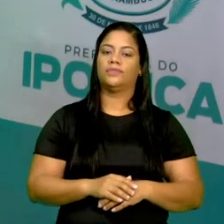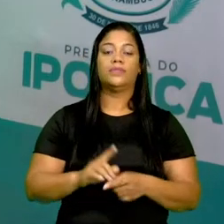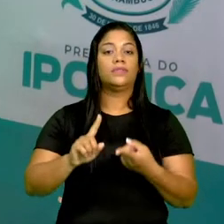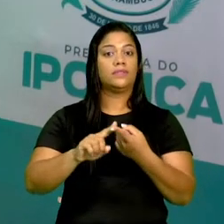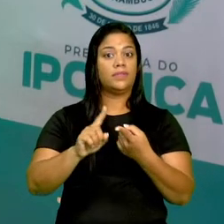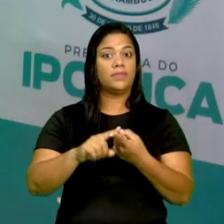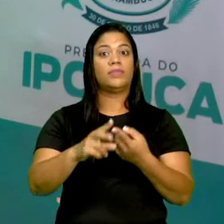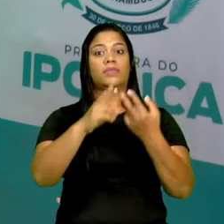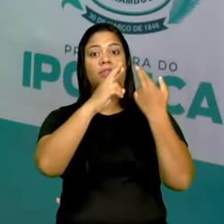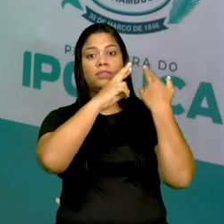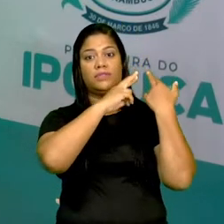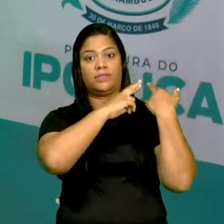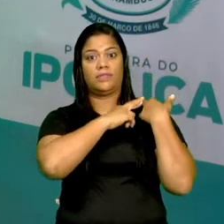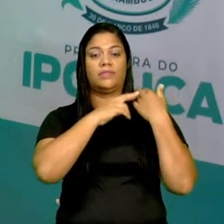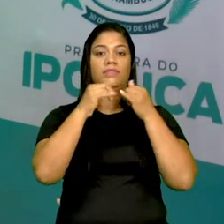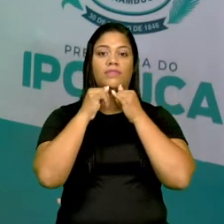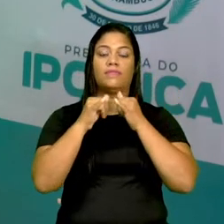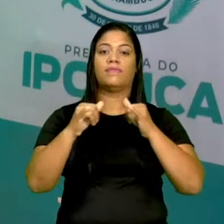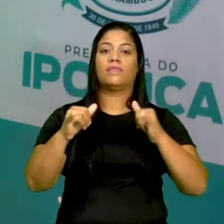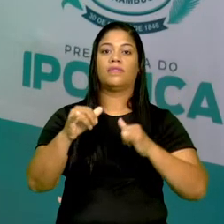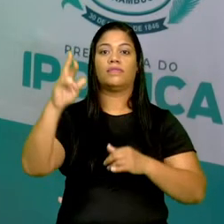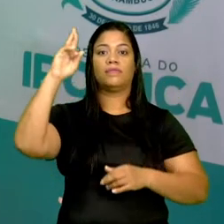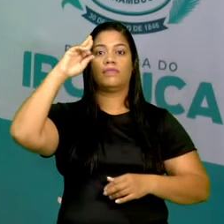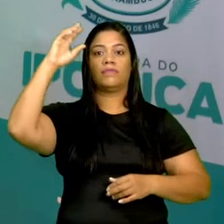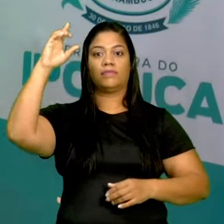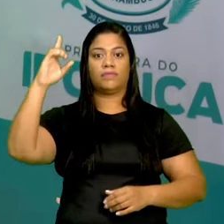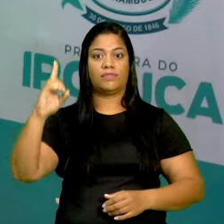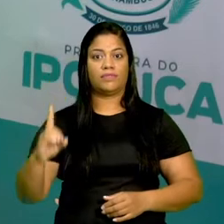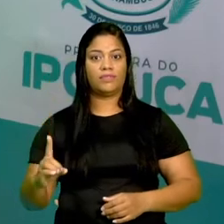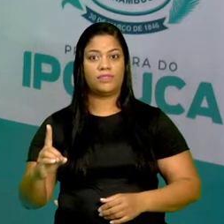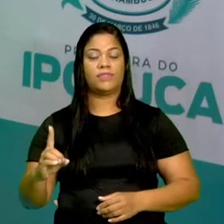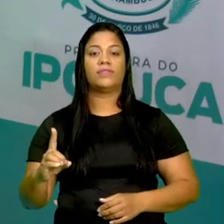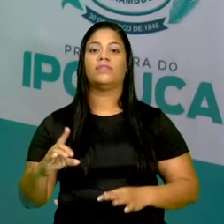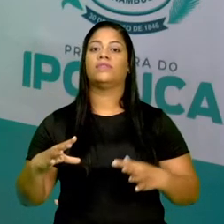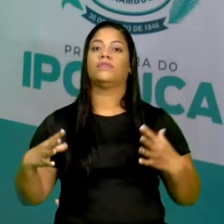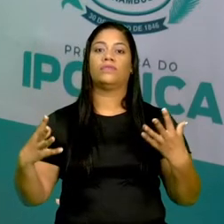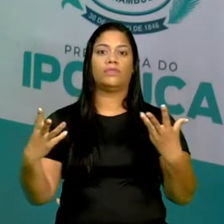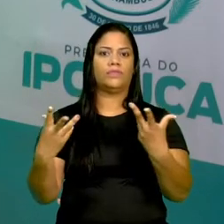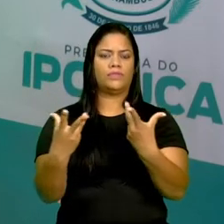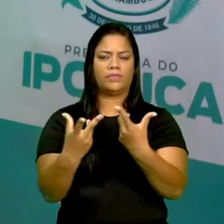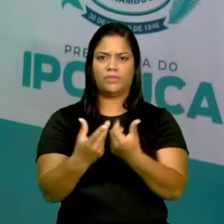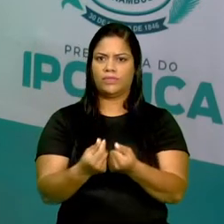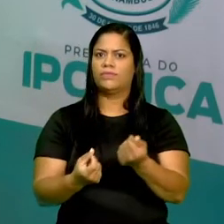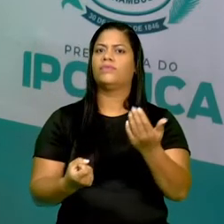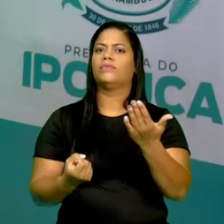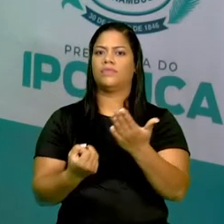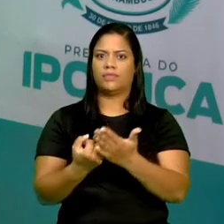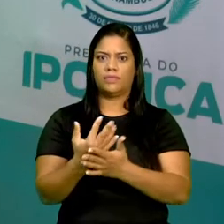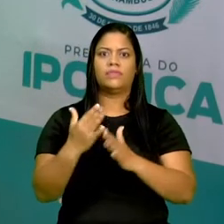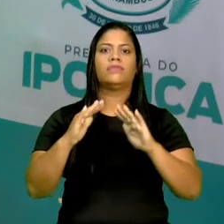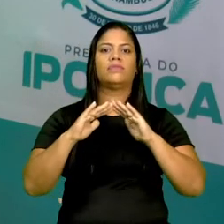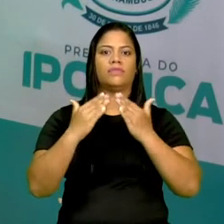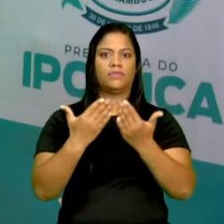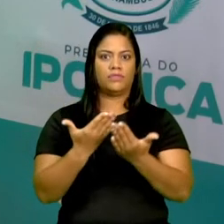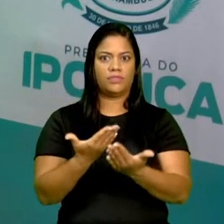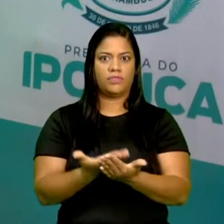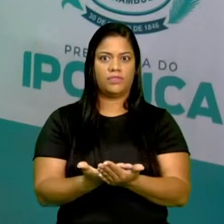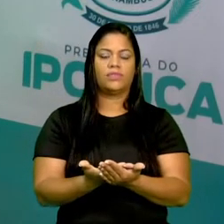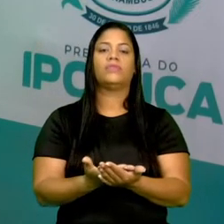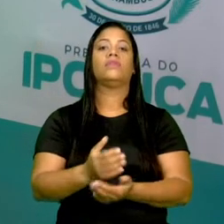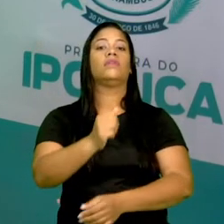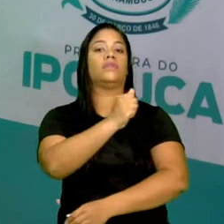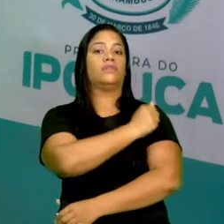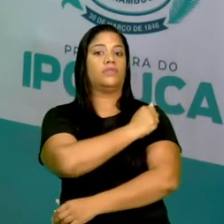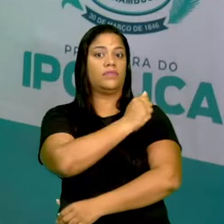é responsável por informar o diretor, tá certo? Todos os fatos que ocorrem com os